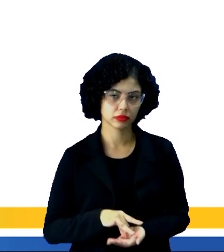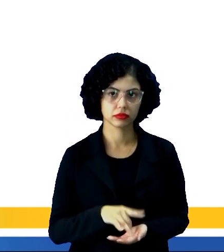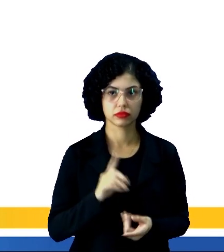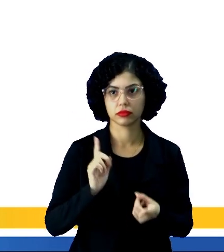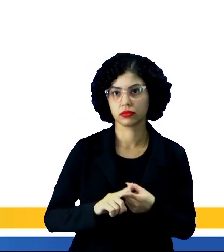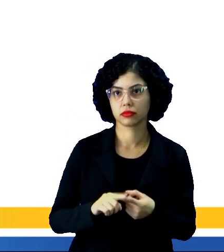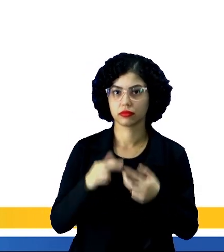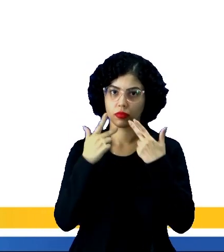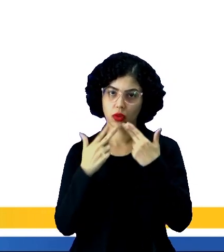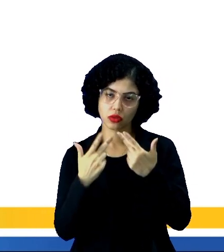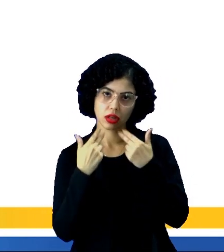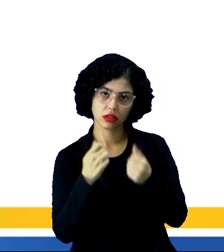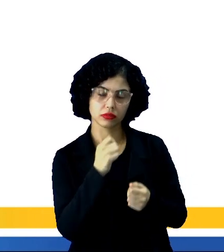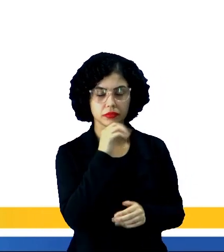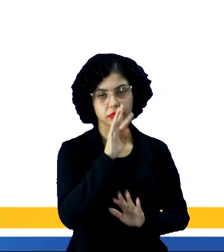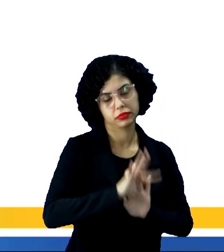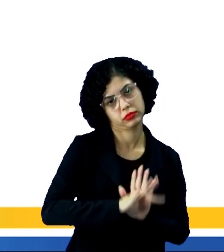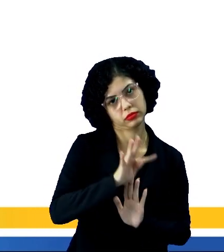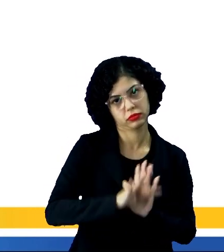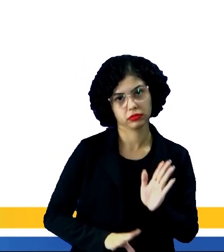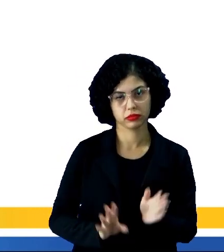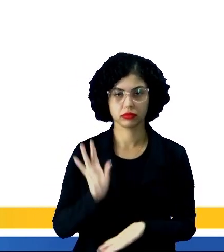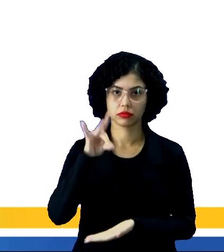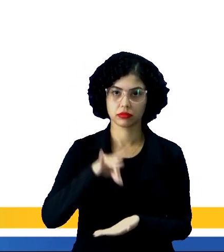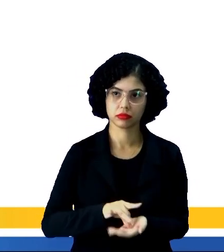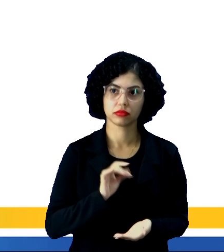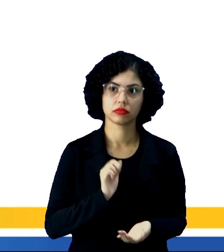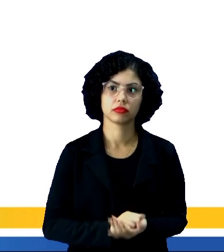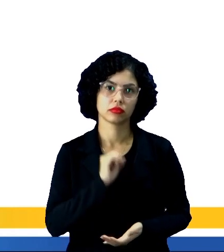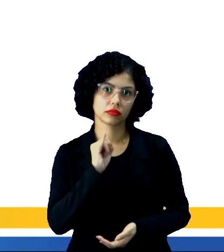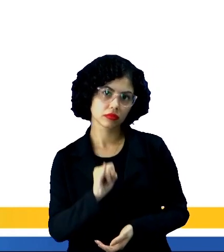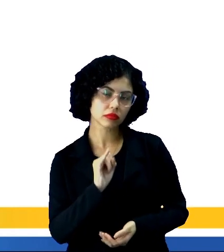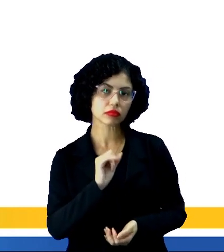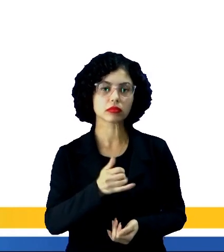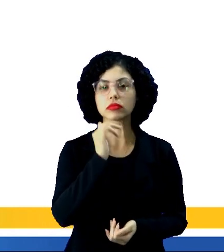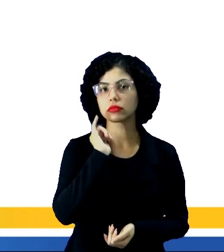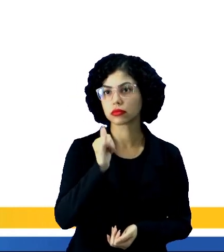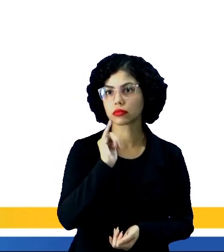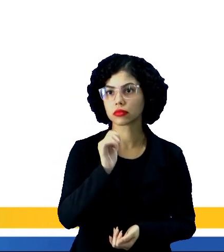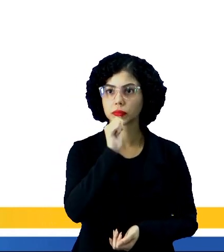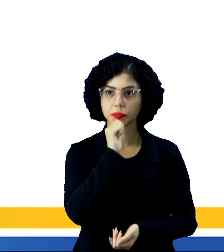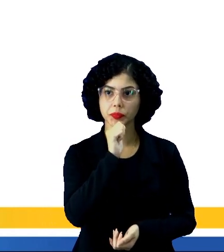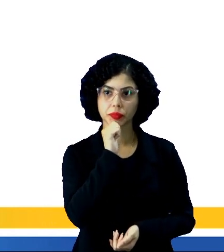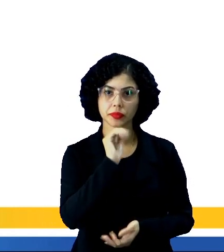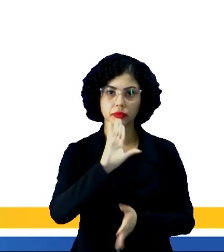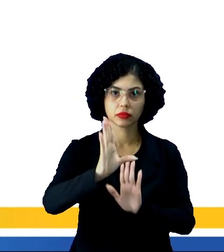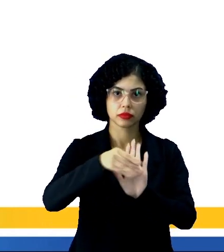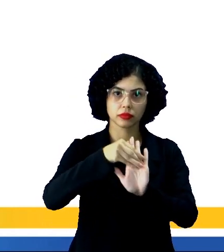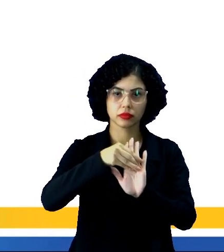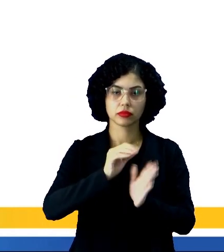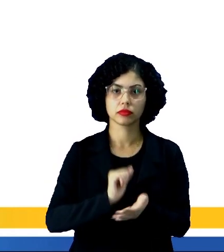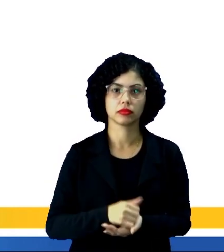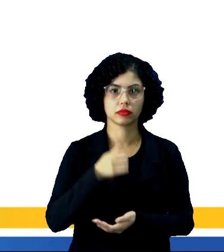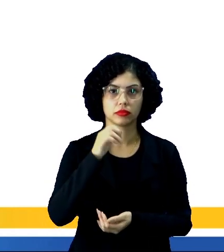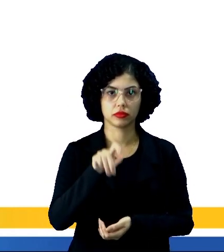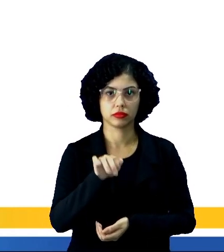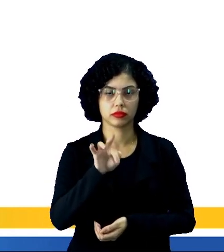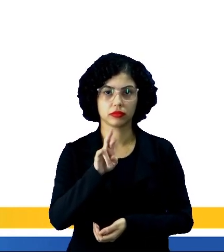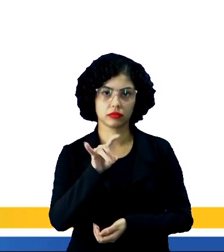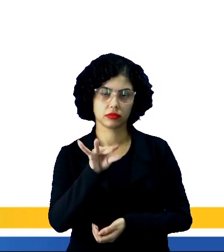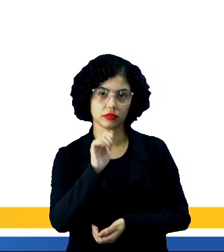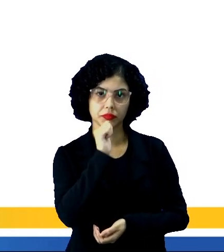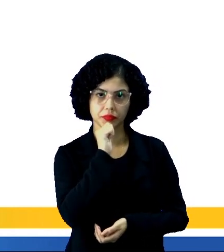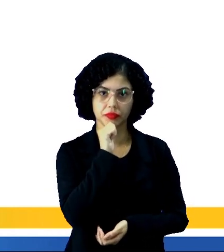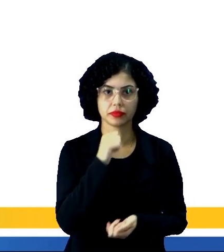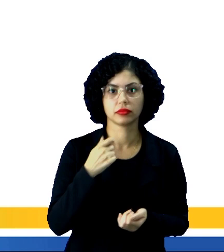porque a notícia, ela se trata de um texto real, né? Se for uma narrativa, não existe só narrativa ficcional inventada. A